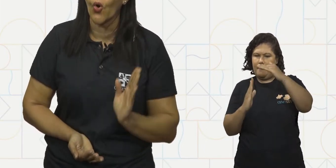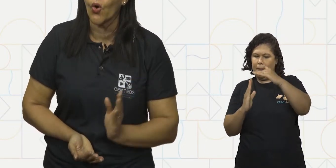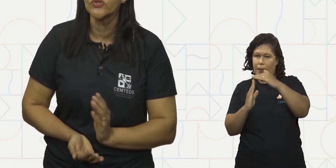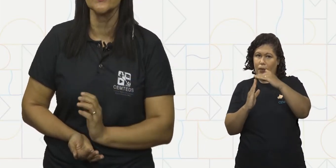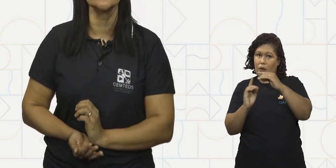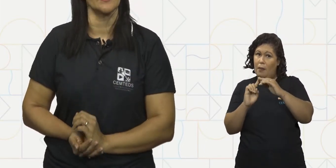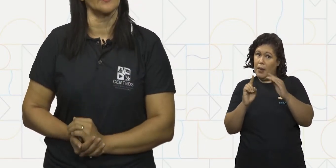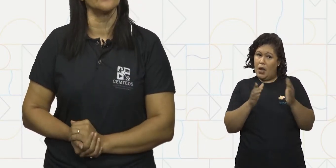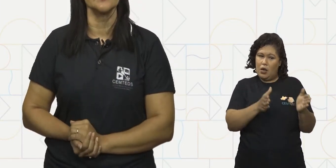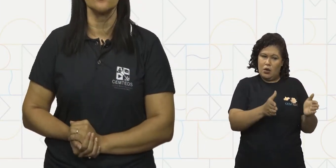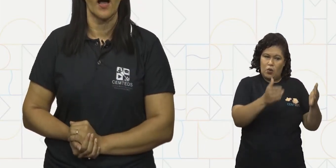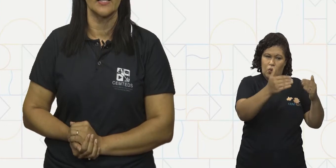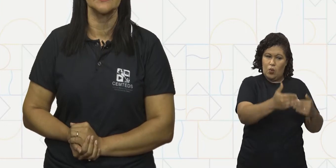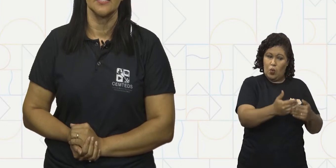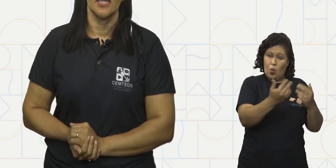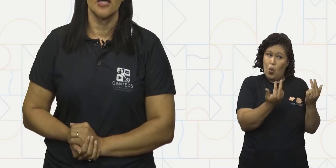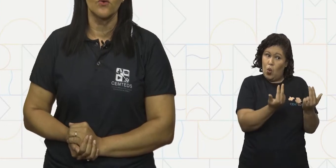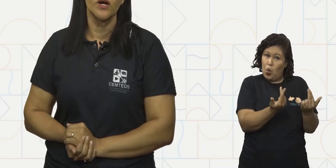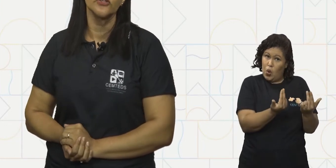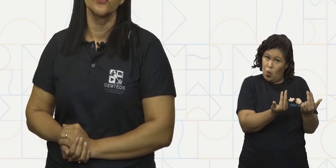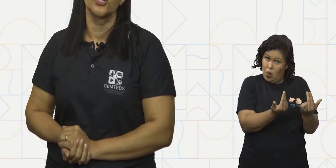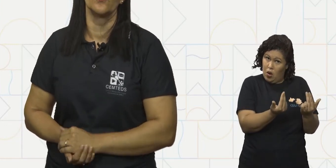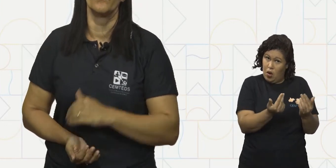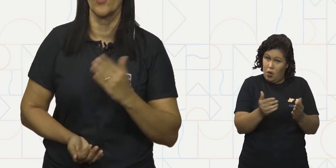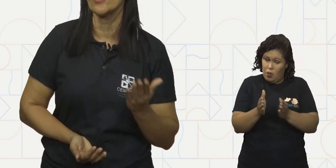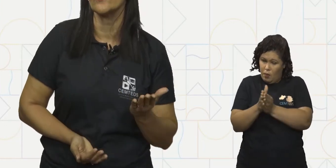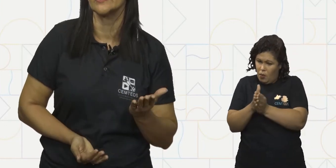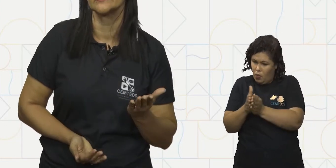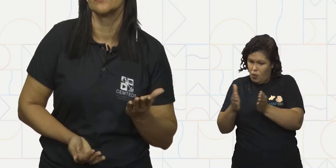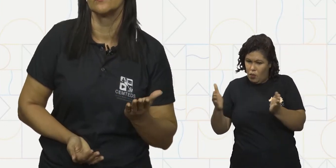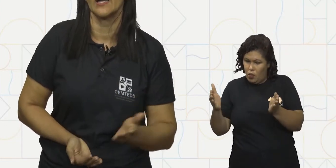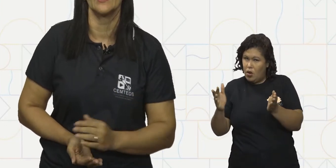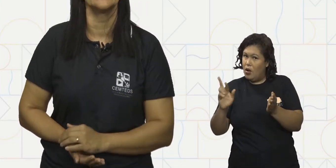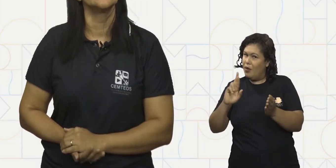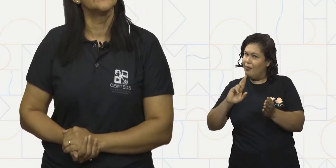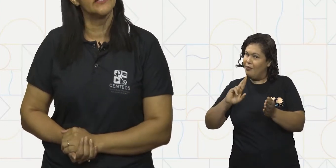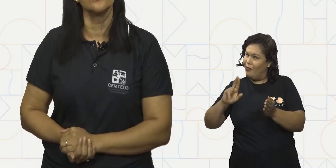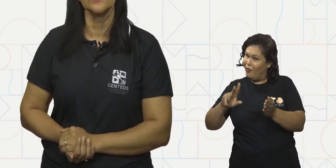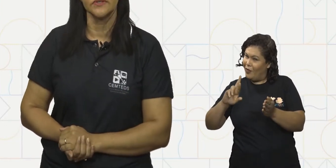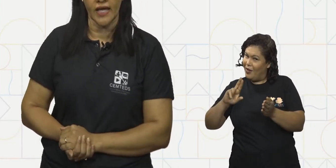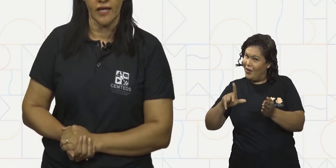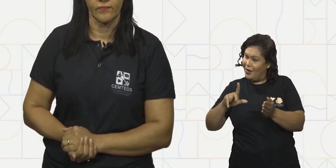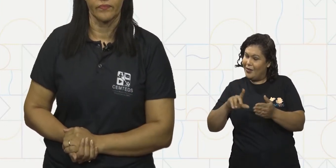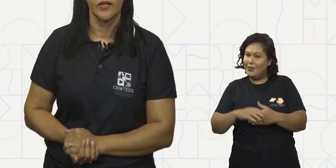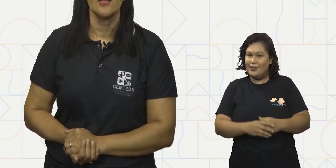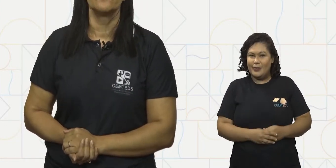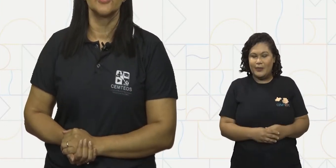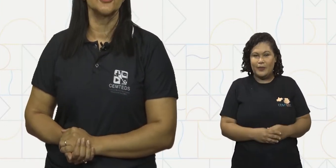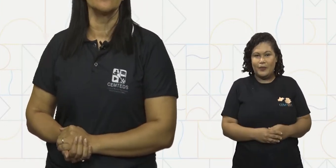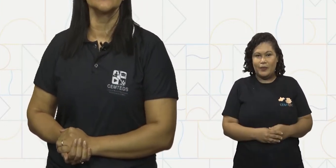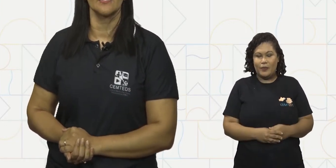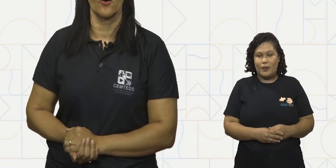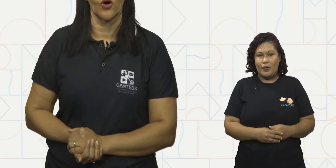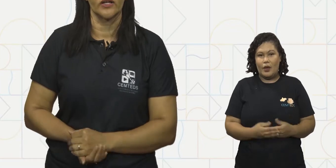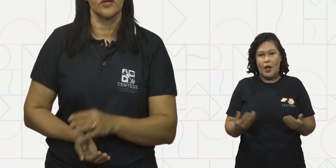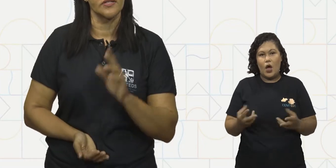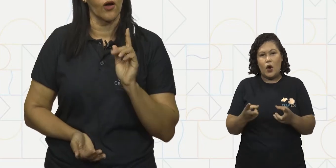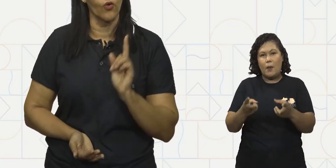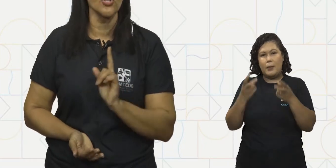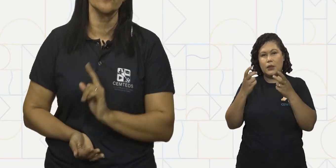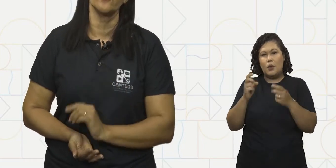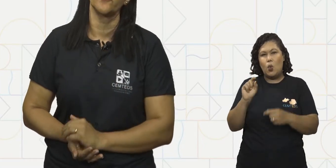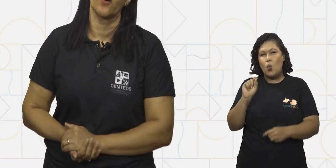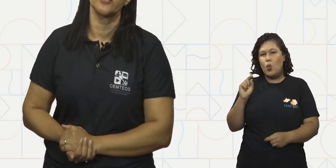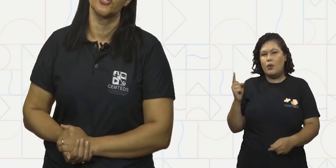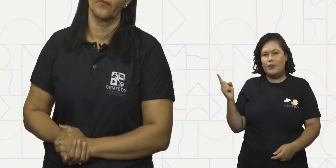todos os lados iguais, enquanto que o bloco retangular não tem. Vejamos agora a